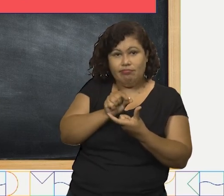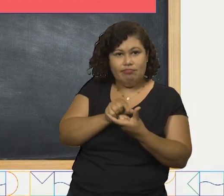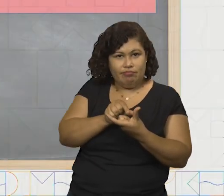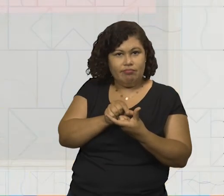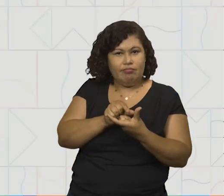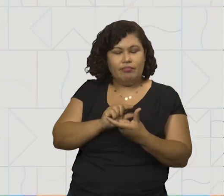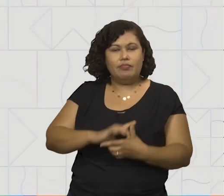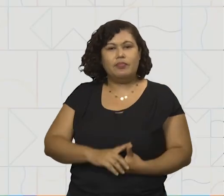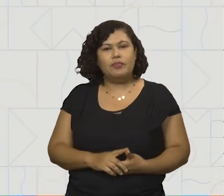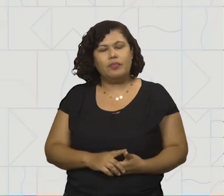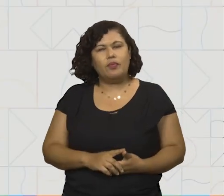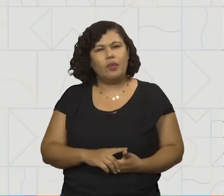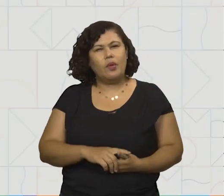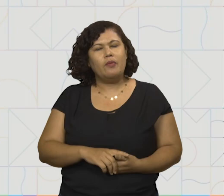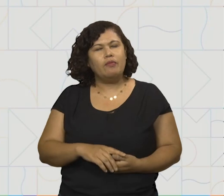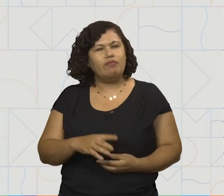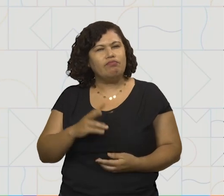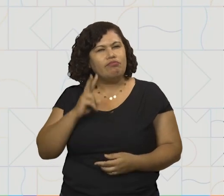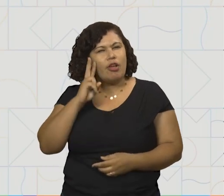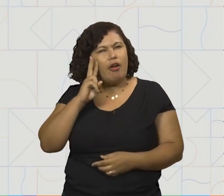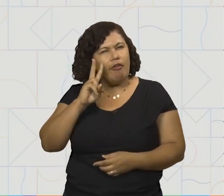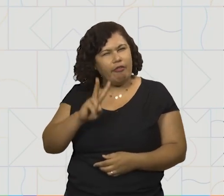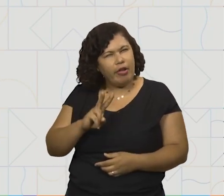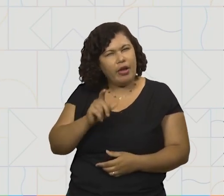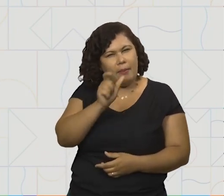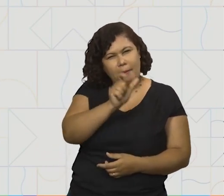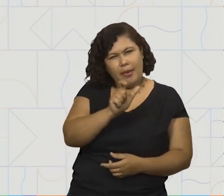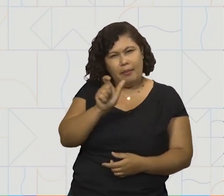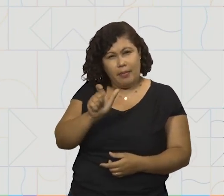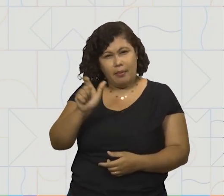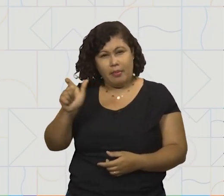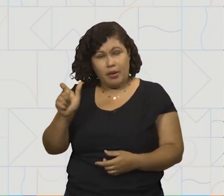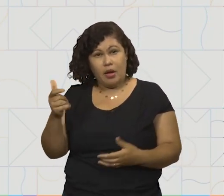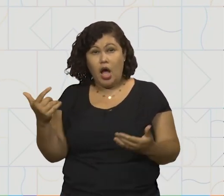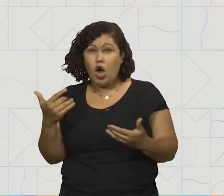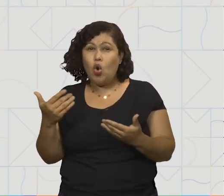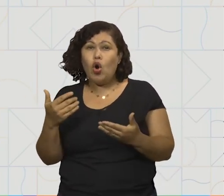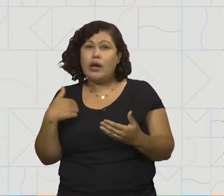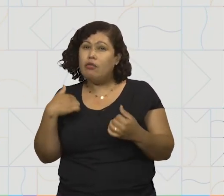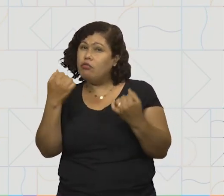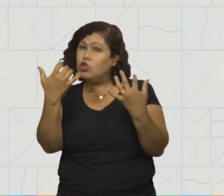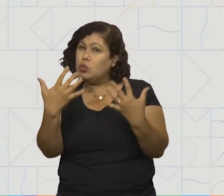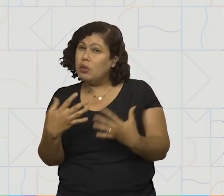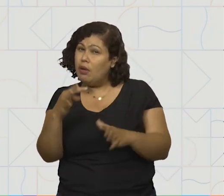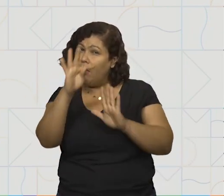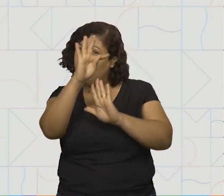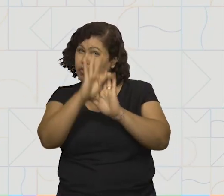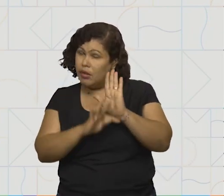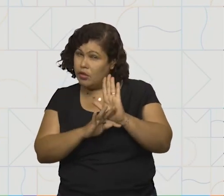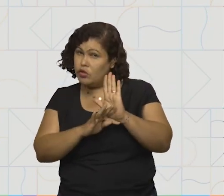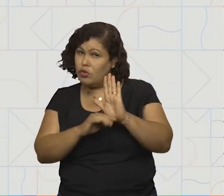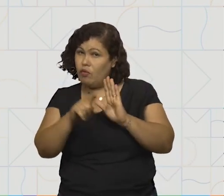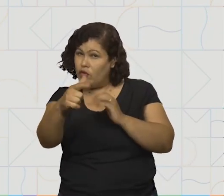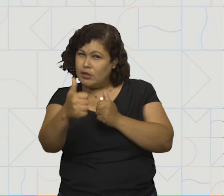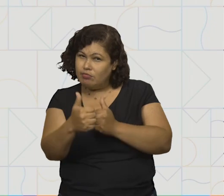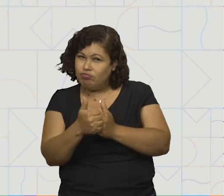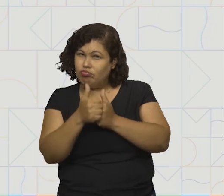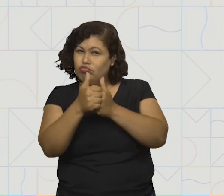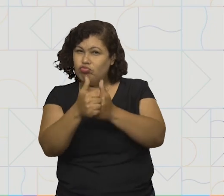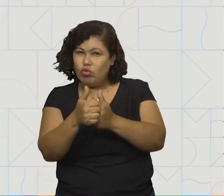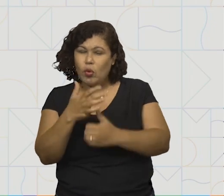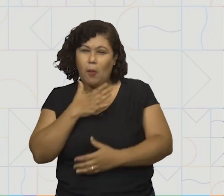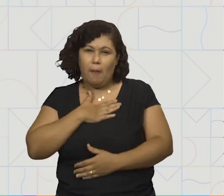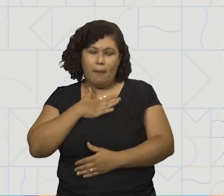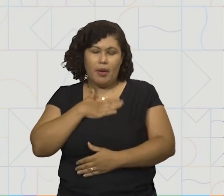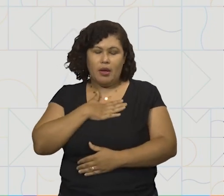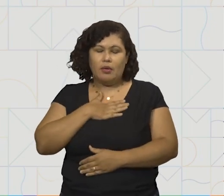sílaba. Visto isso, quero que você me acompanhe na seguinte leitura de um texto. Antes de lermos, tem